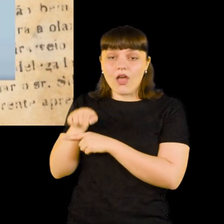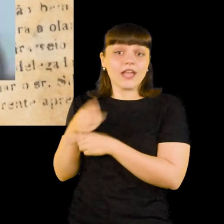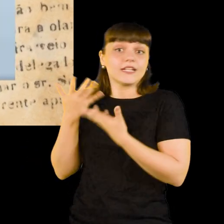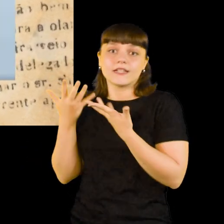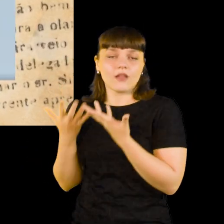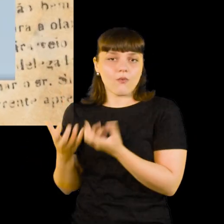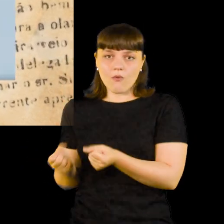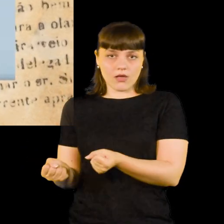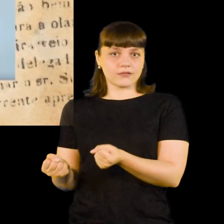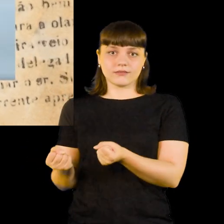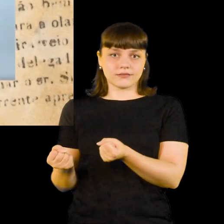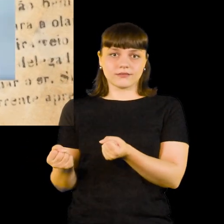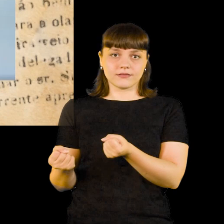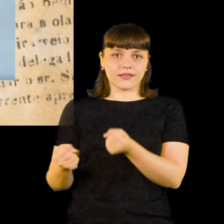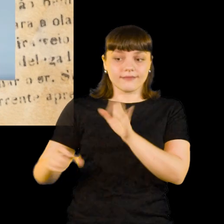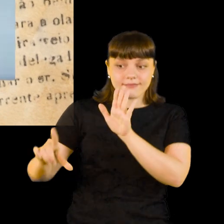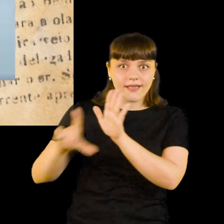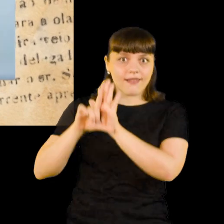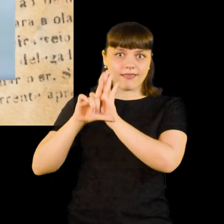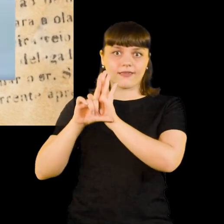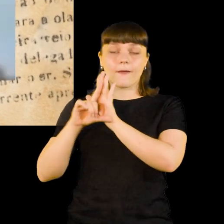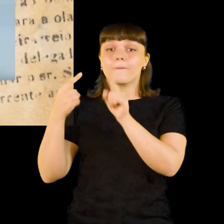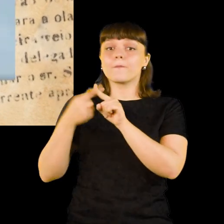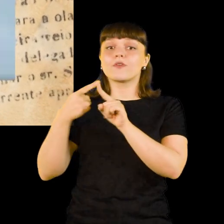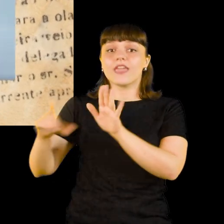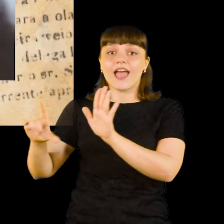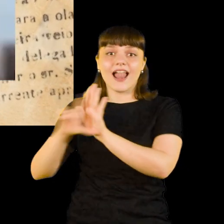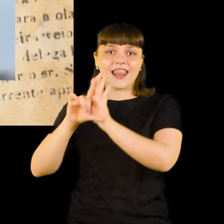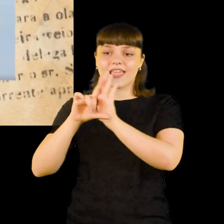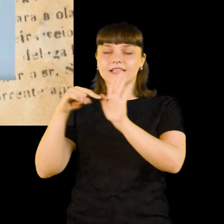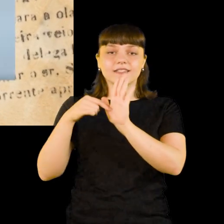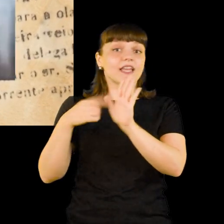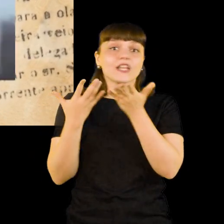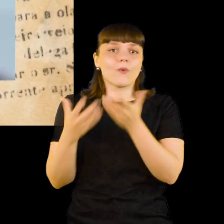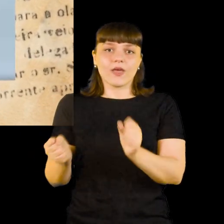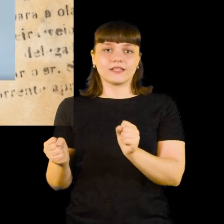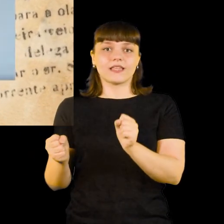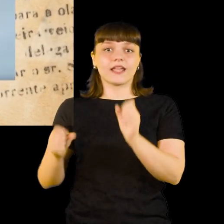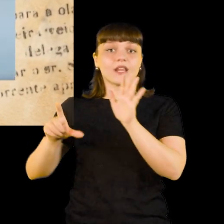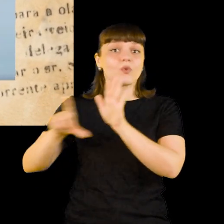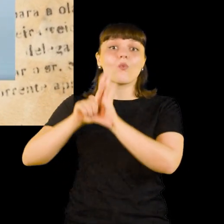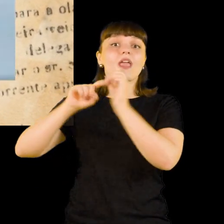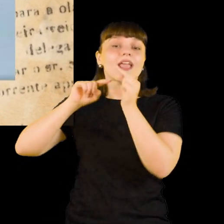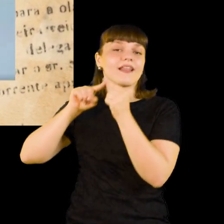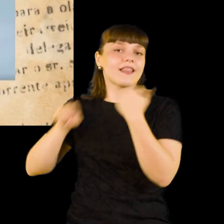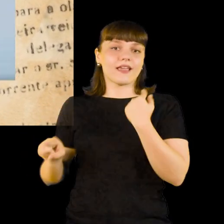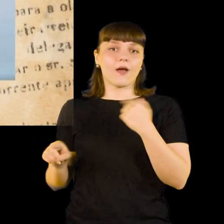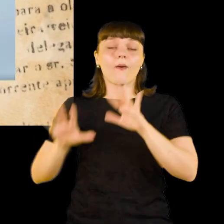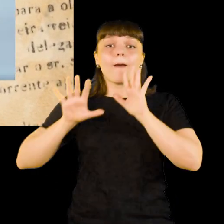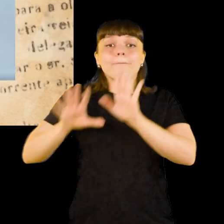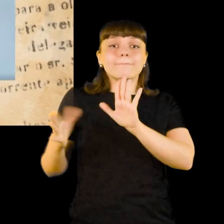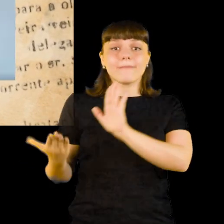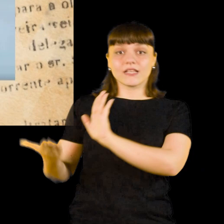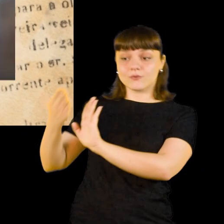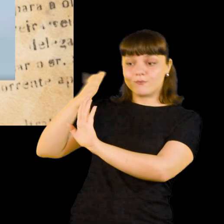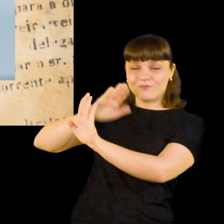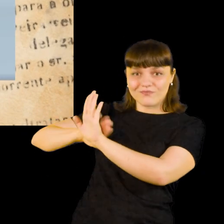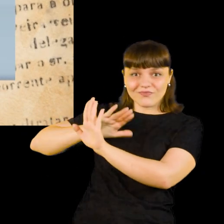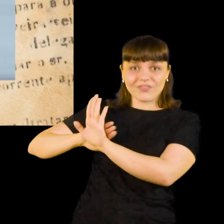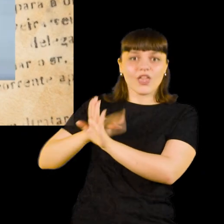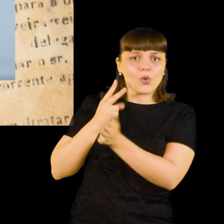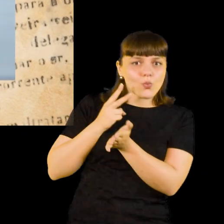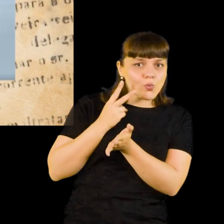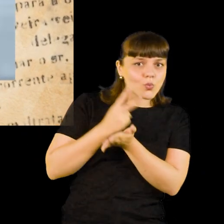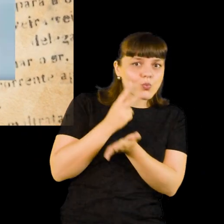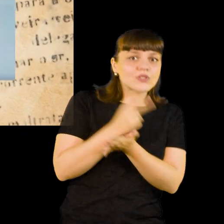de não aprovar mais legislações, porque outras legislações dessas não são aprovadas, não são levadas à frente, mas